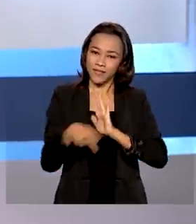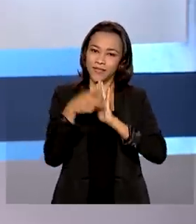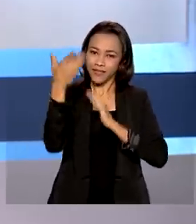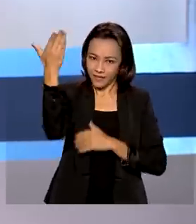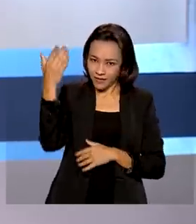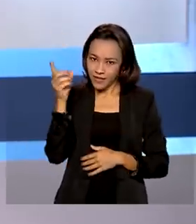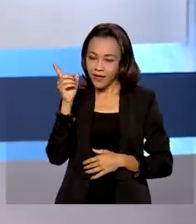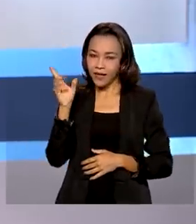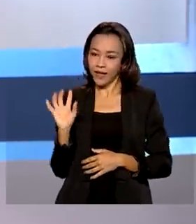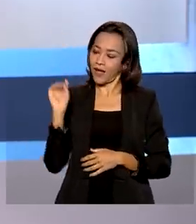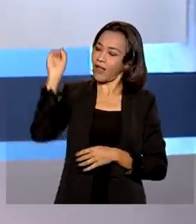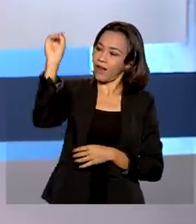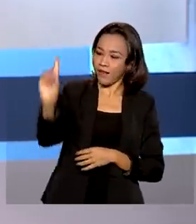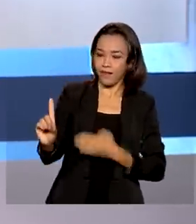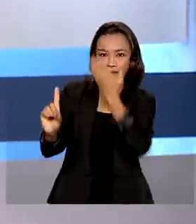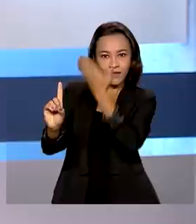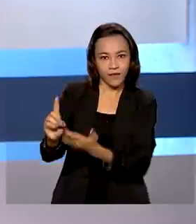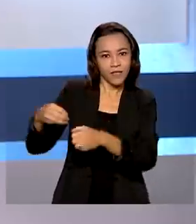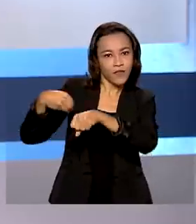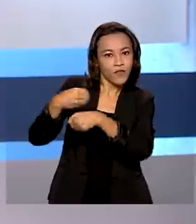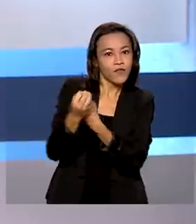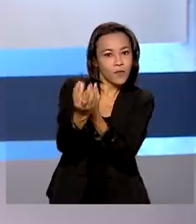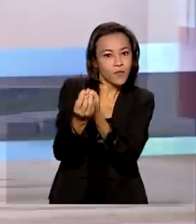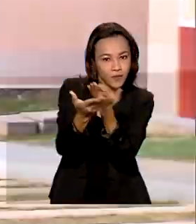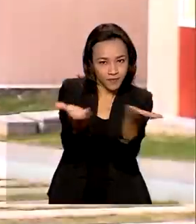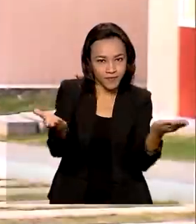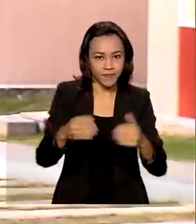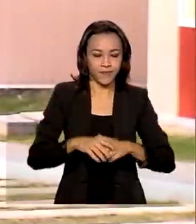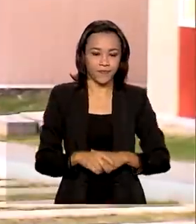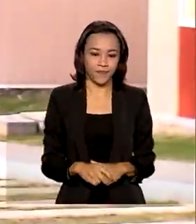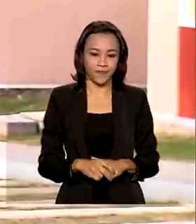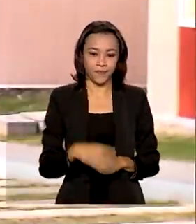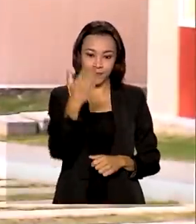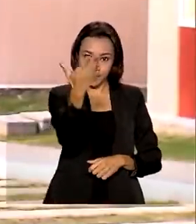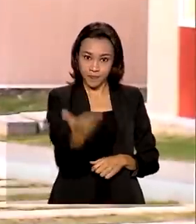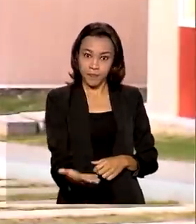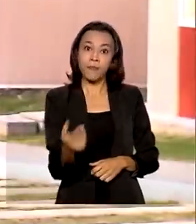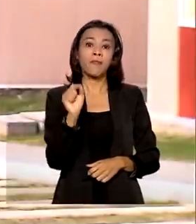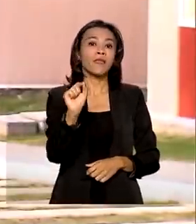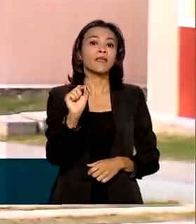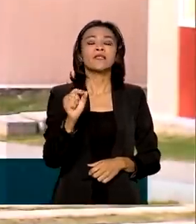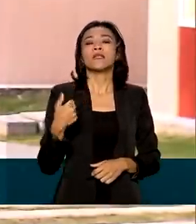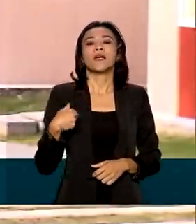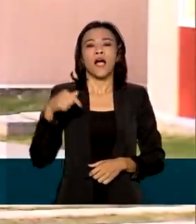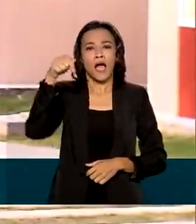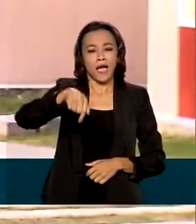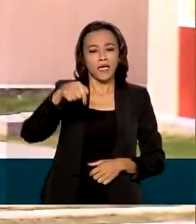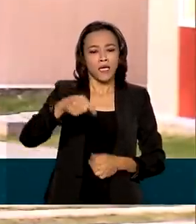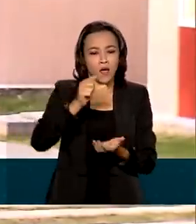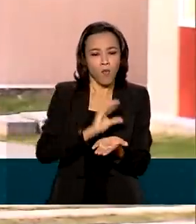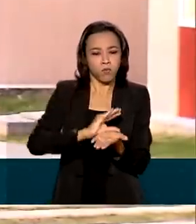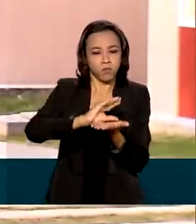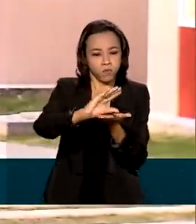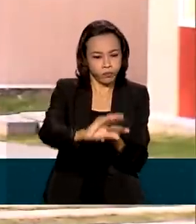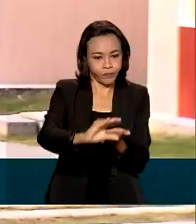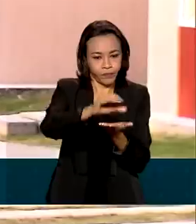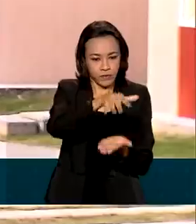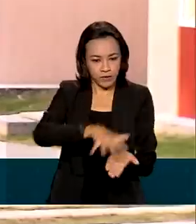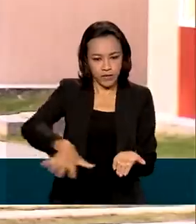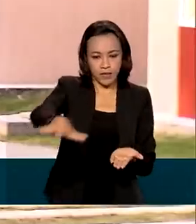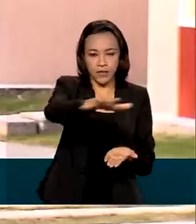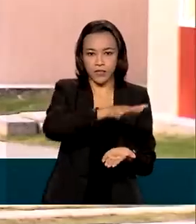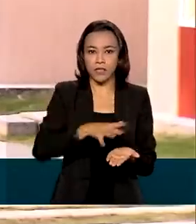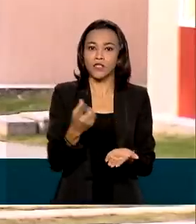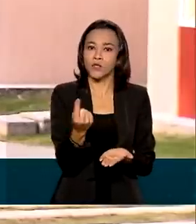está no Amazonas e tem mais informações pra gente. O investimento federal no residencial Cidadão Manauara 2B